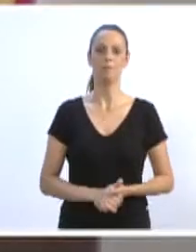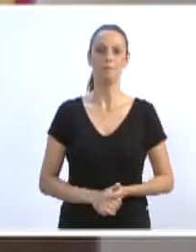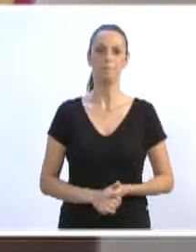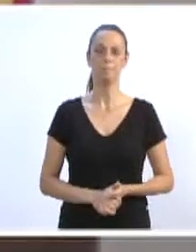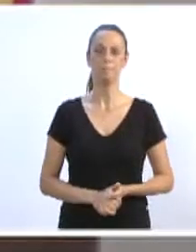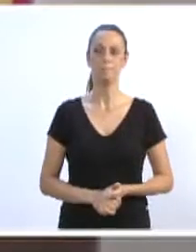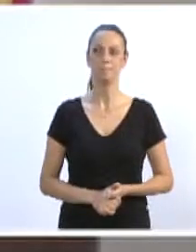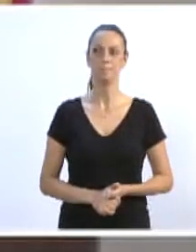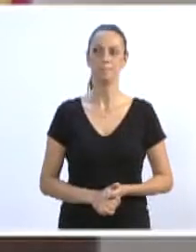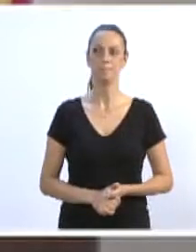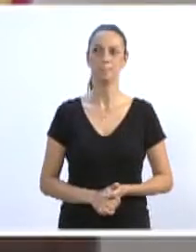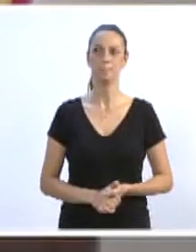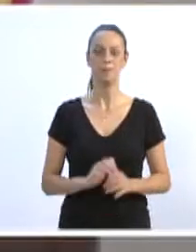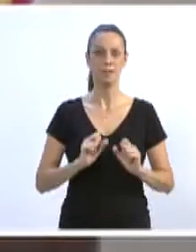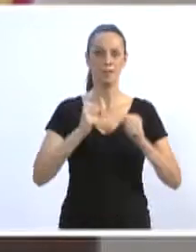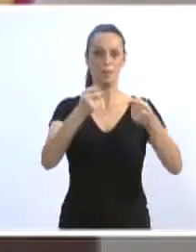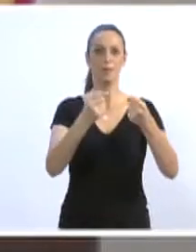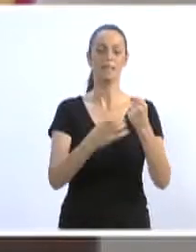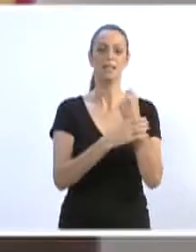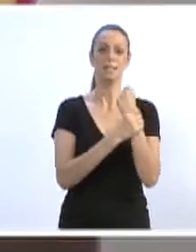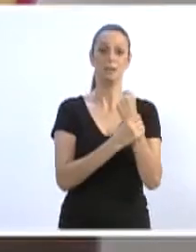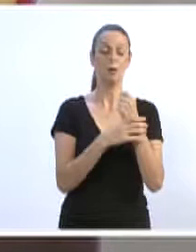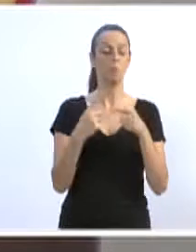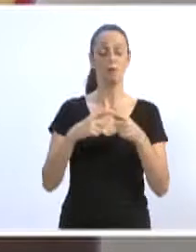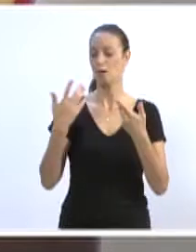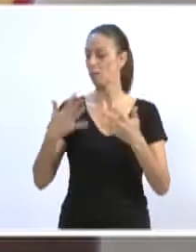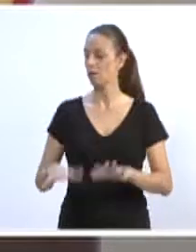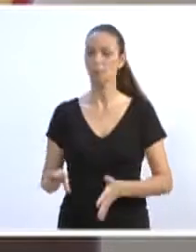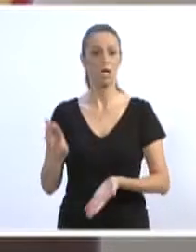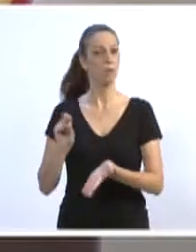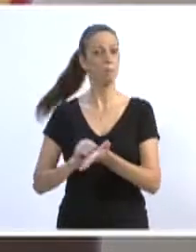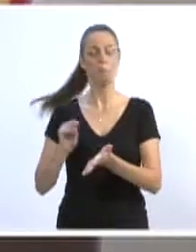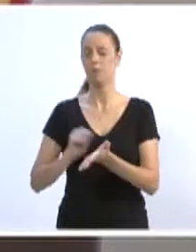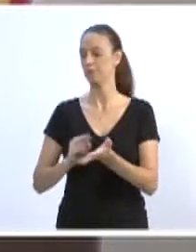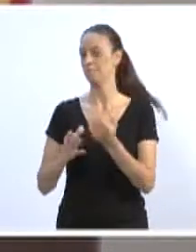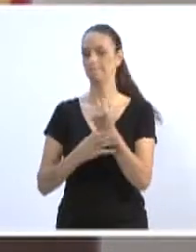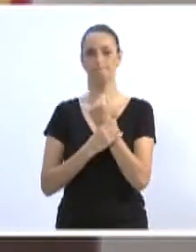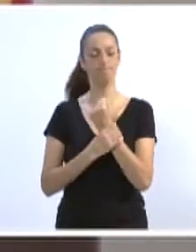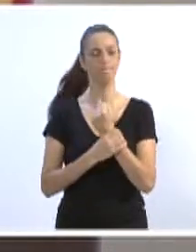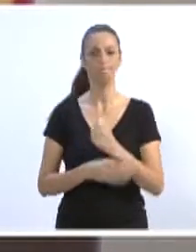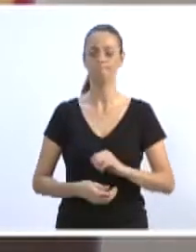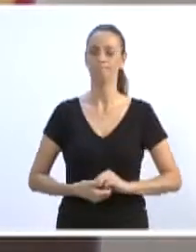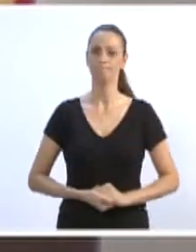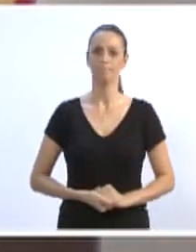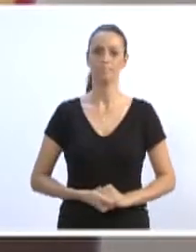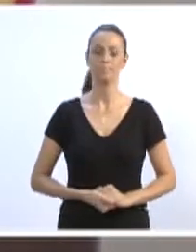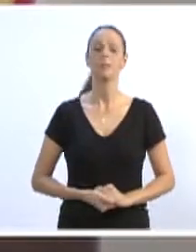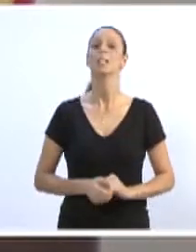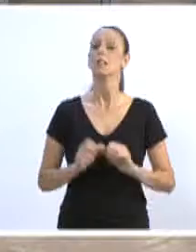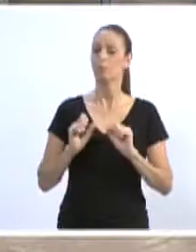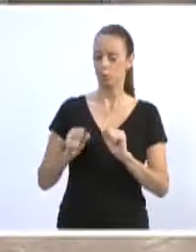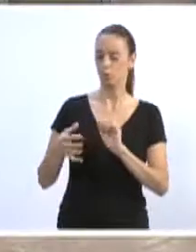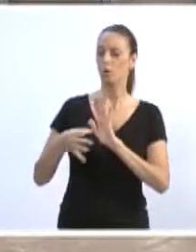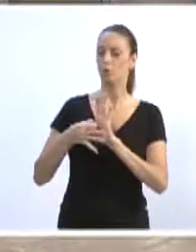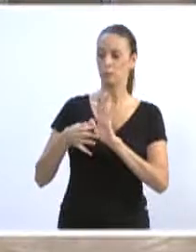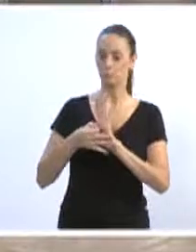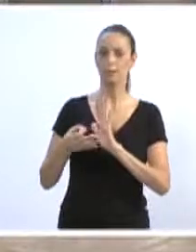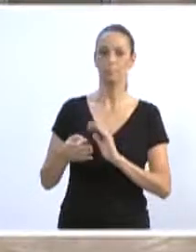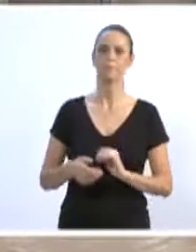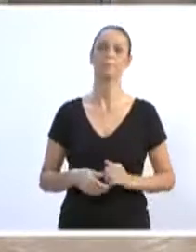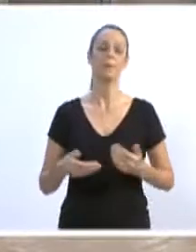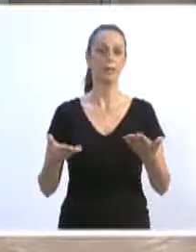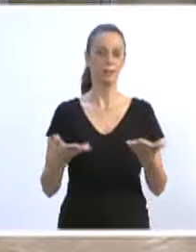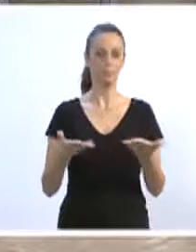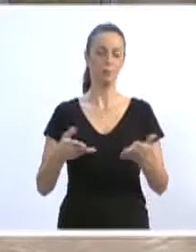segurança, não da insegurança, que hoje o Blumenau vive. Concedo a uma parte, presidente. Concedo com muito prazer. Vamos ouvir com